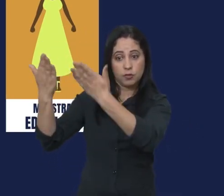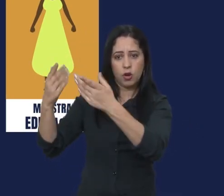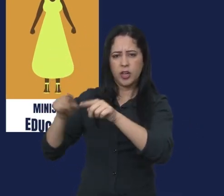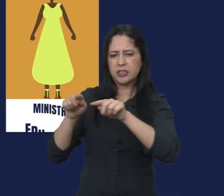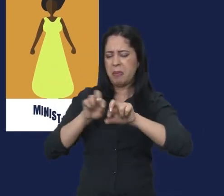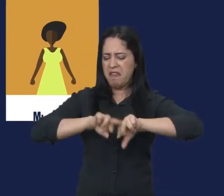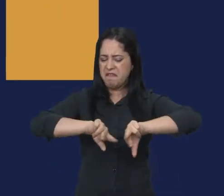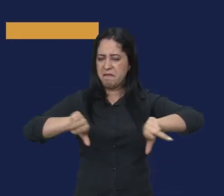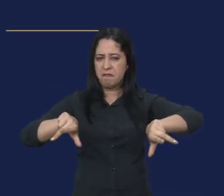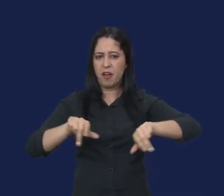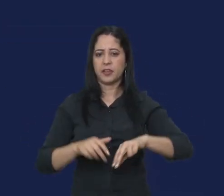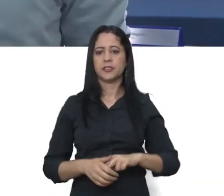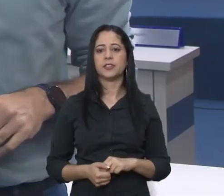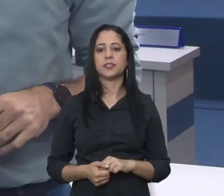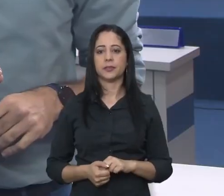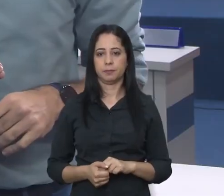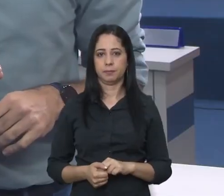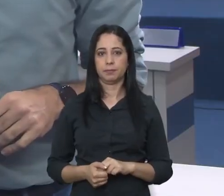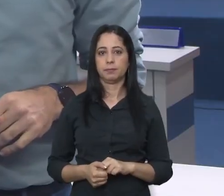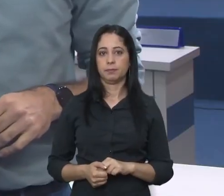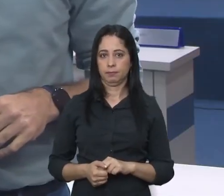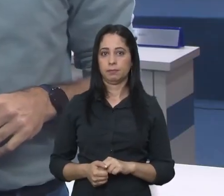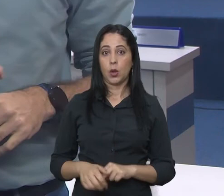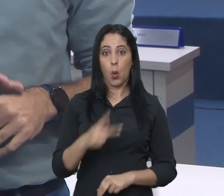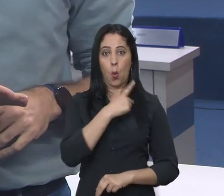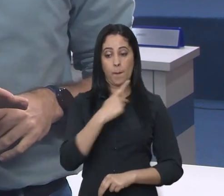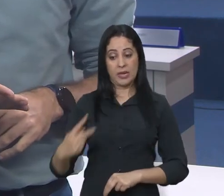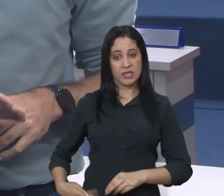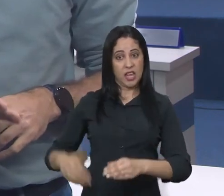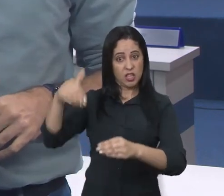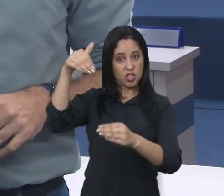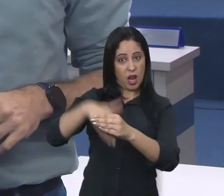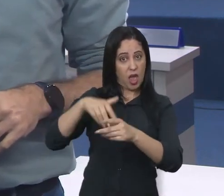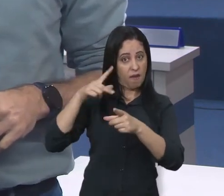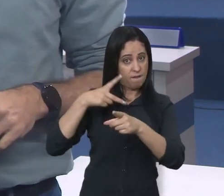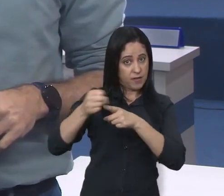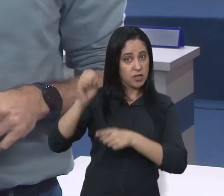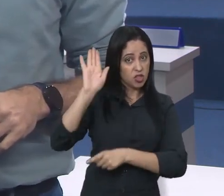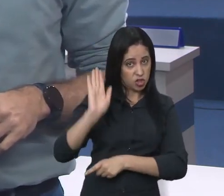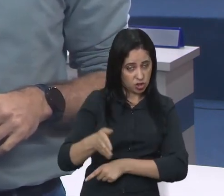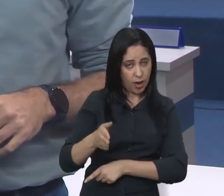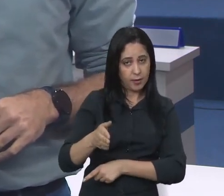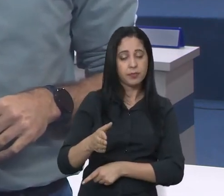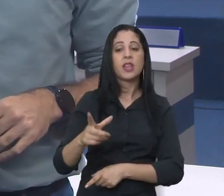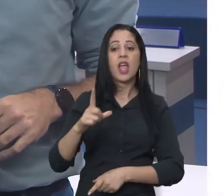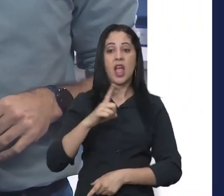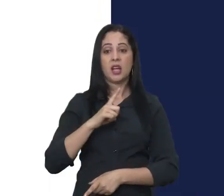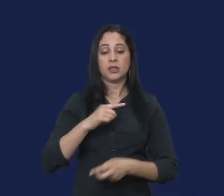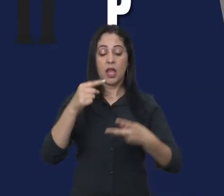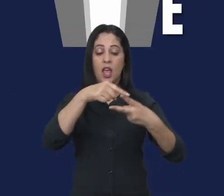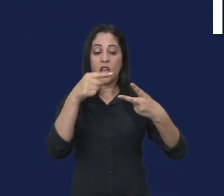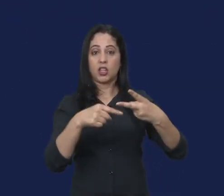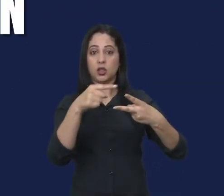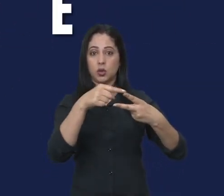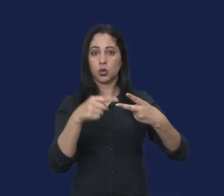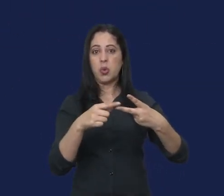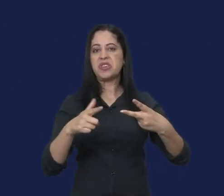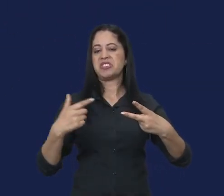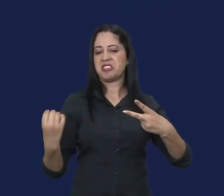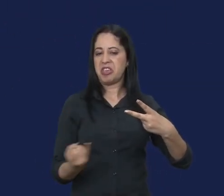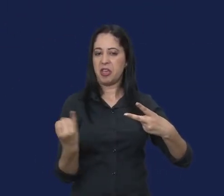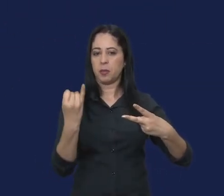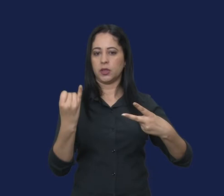áreas eleito pelo voto direto e universal o presidente também acumula duas funções muito importantes